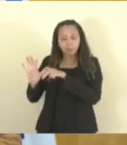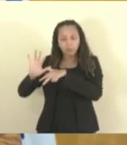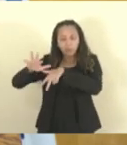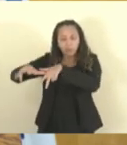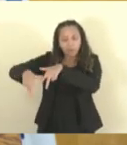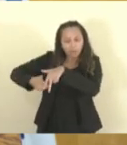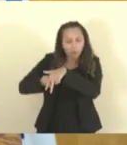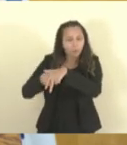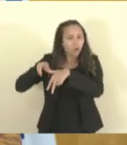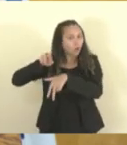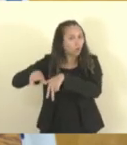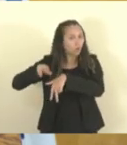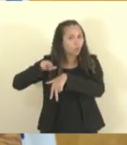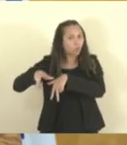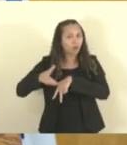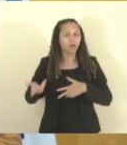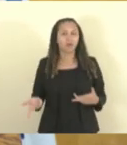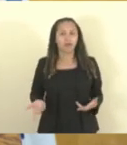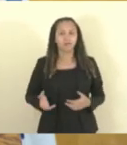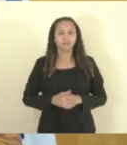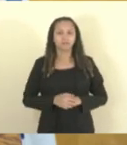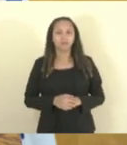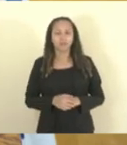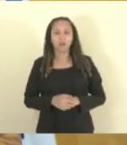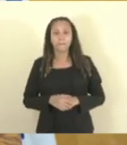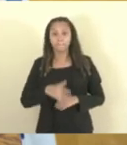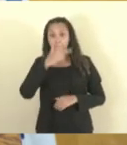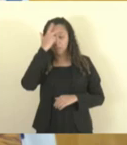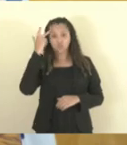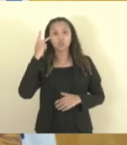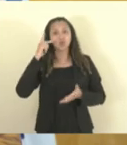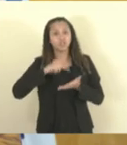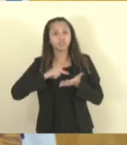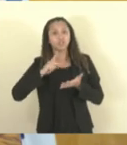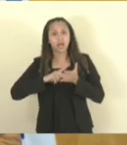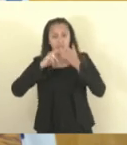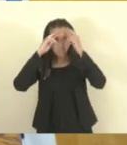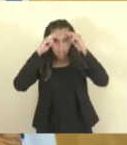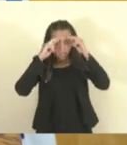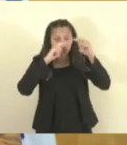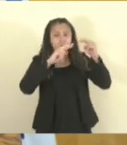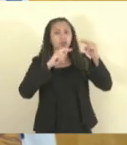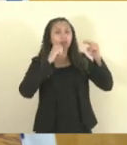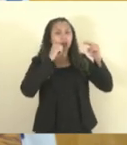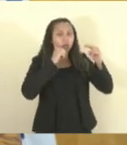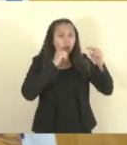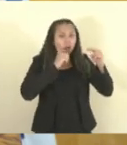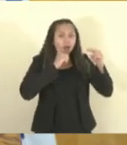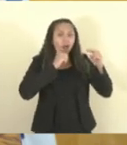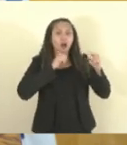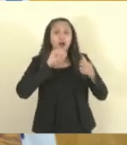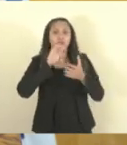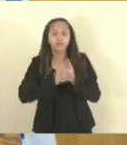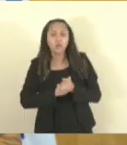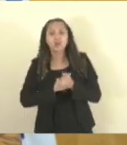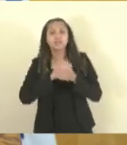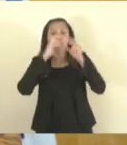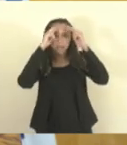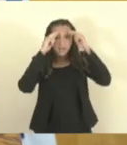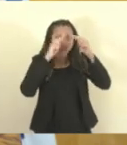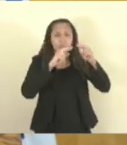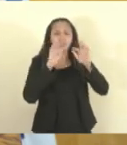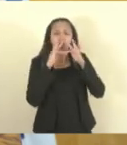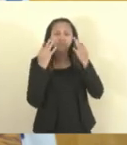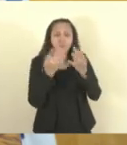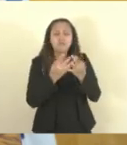homem de verdade, respeita a sua mulher, respeita a sua família e respeita o povo. E eu